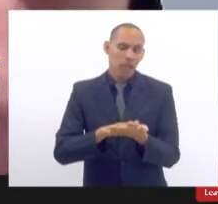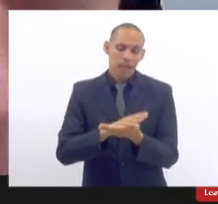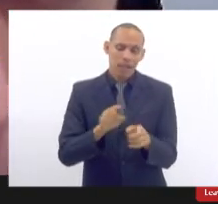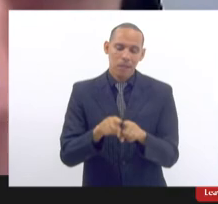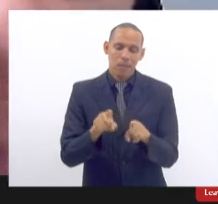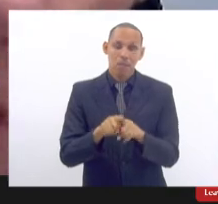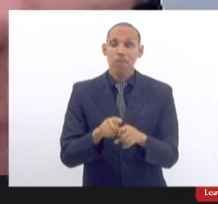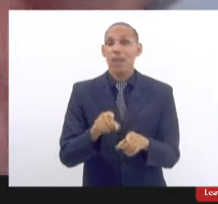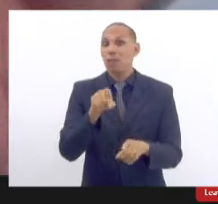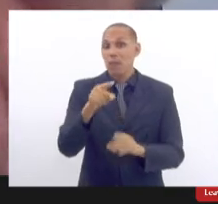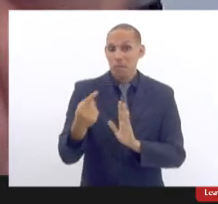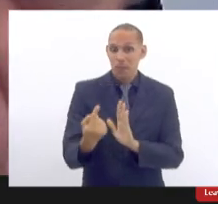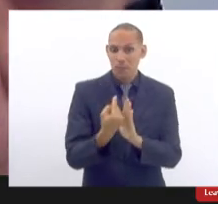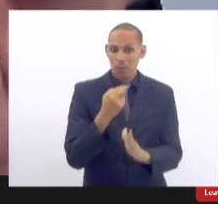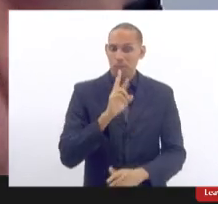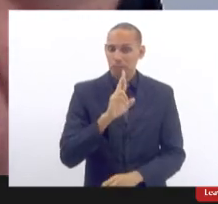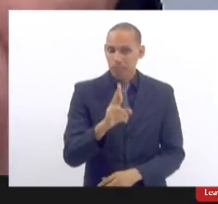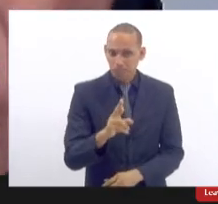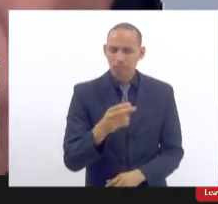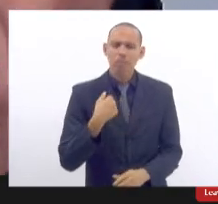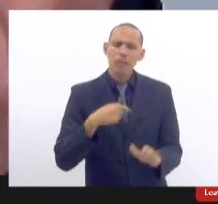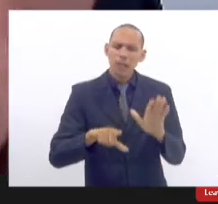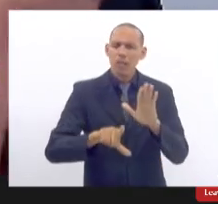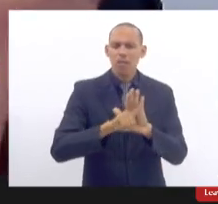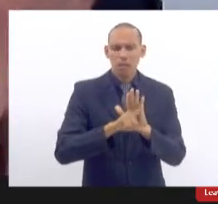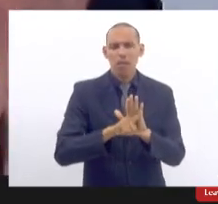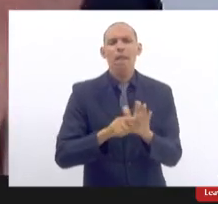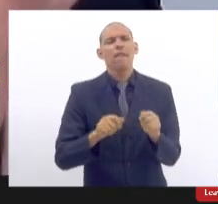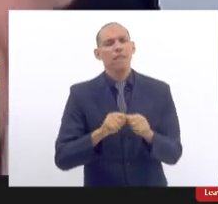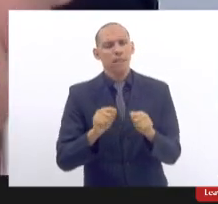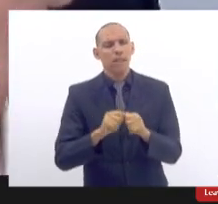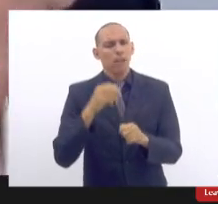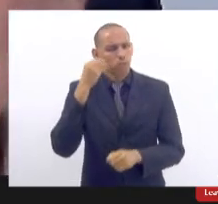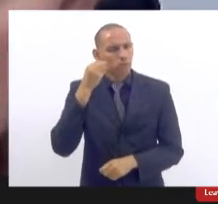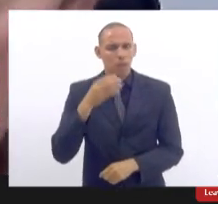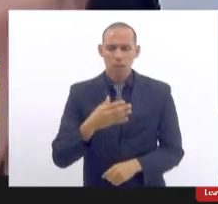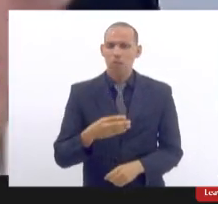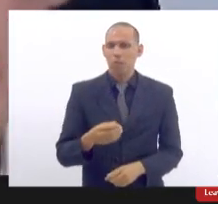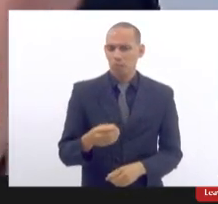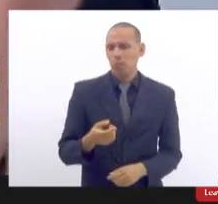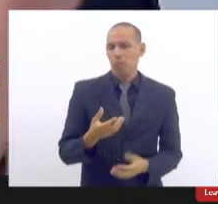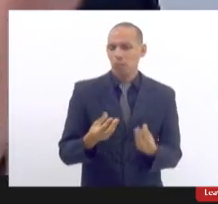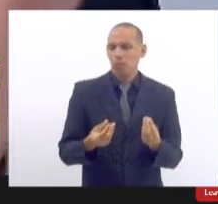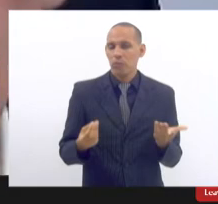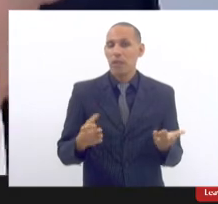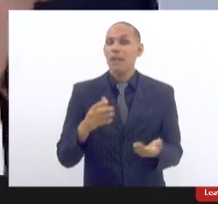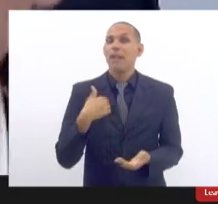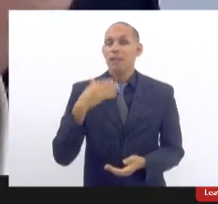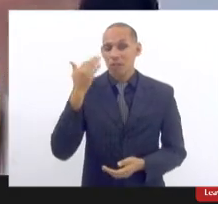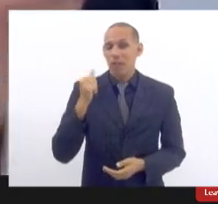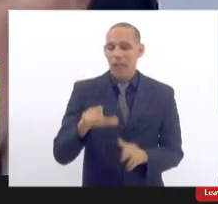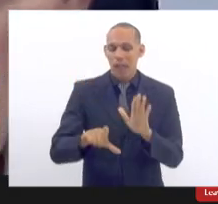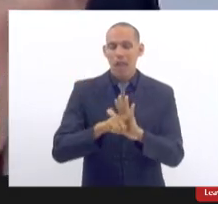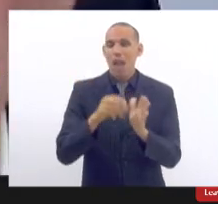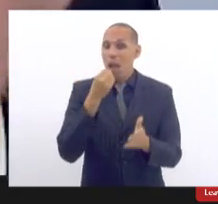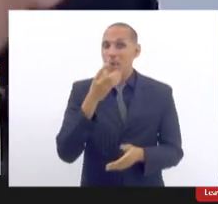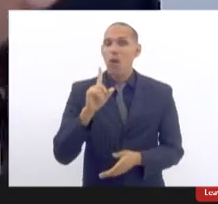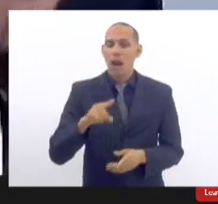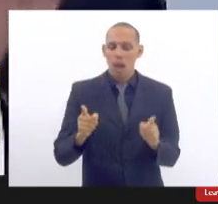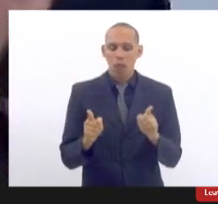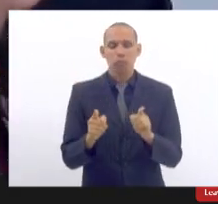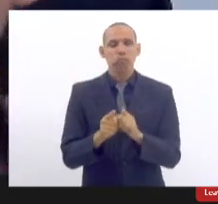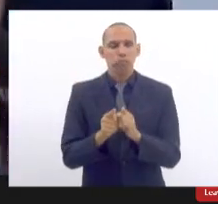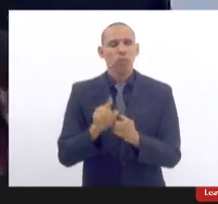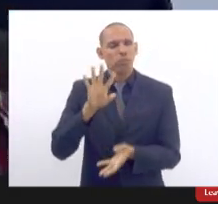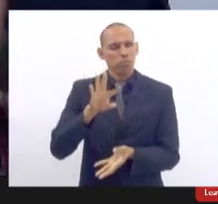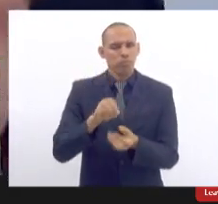essa lei como eu tenho muita experiência de fazer lei eu sei que a lei boa é a lei muito curta sintética compreensível que você